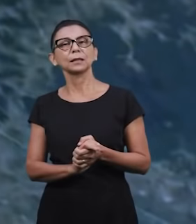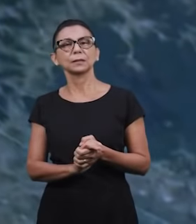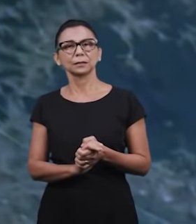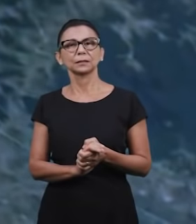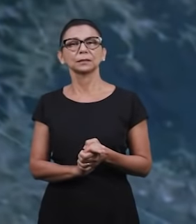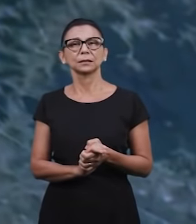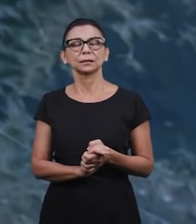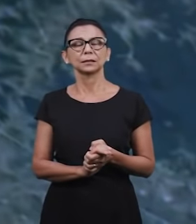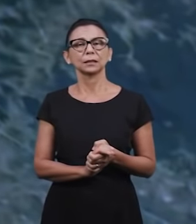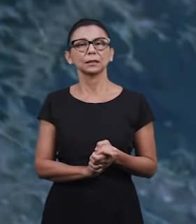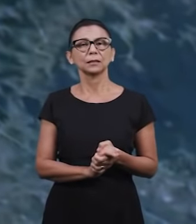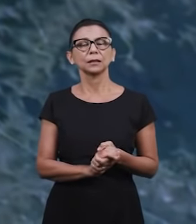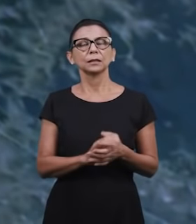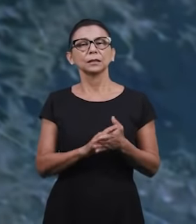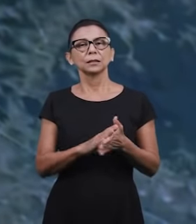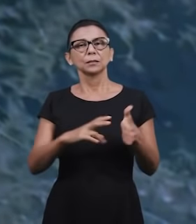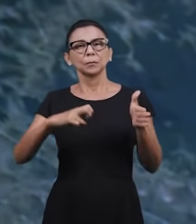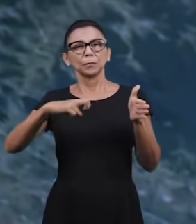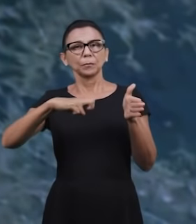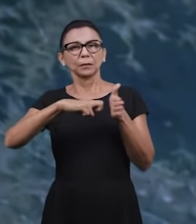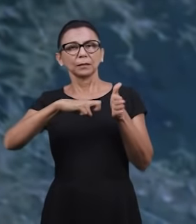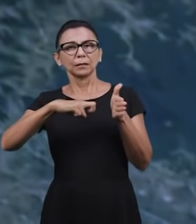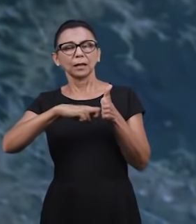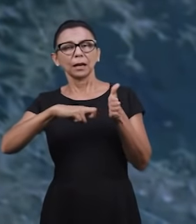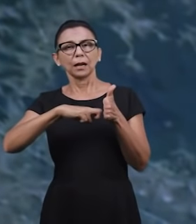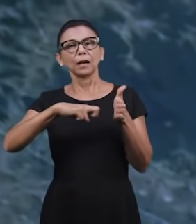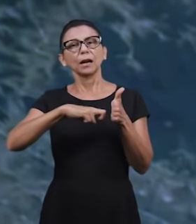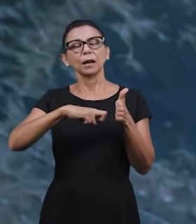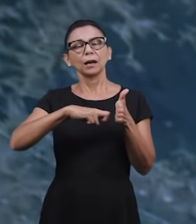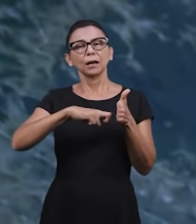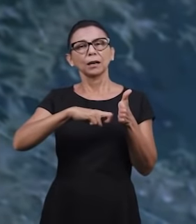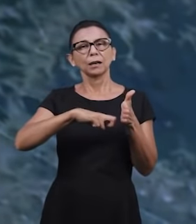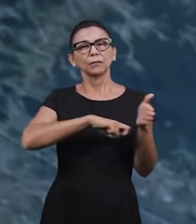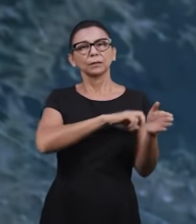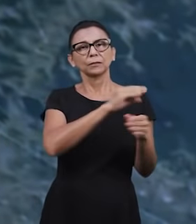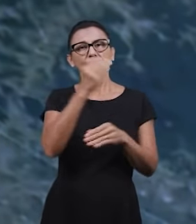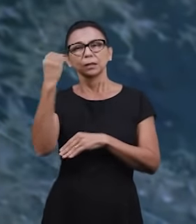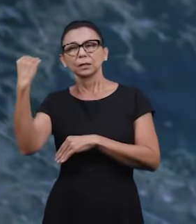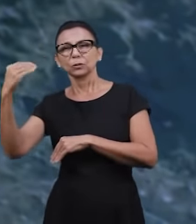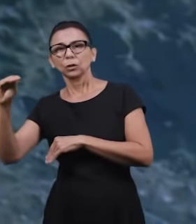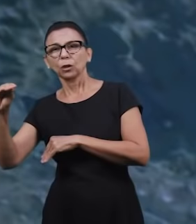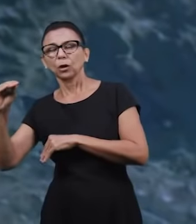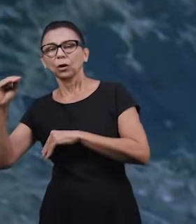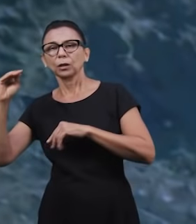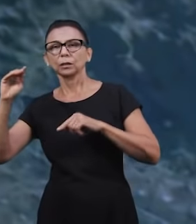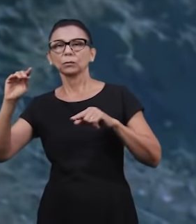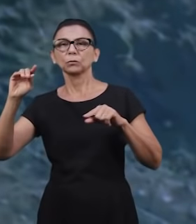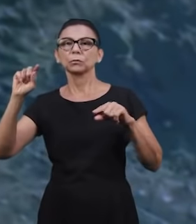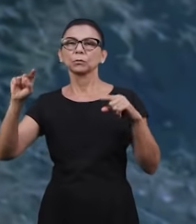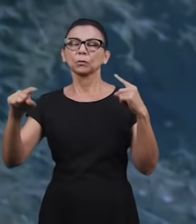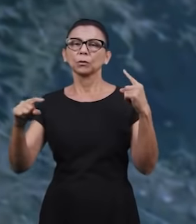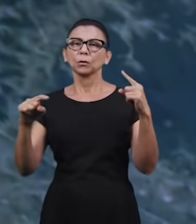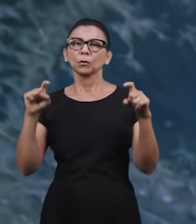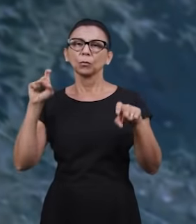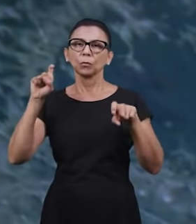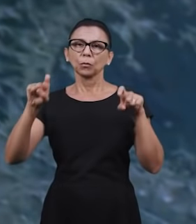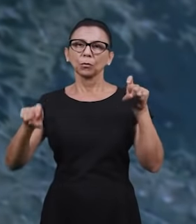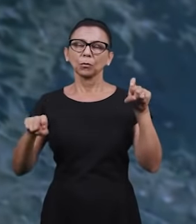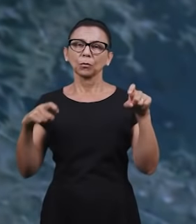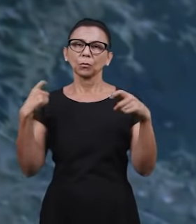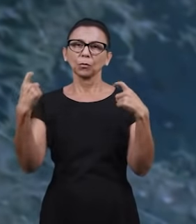as informações através do seu pendrive para o computador, todo esse trabalho de dedicação